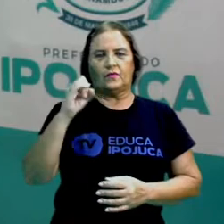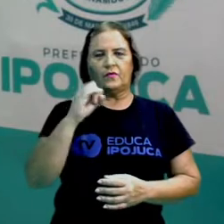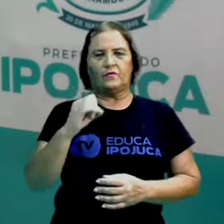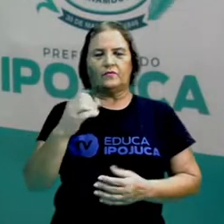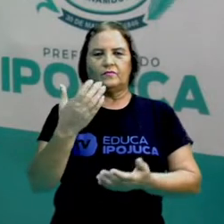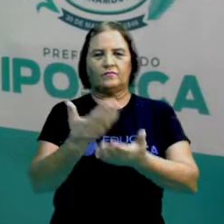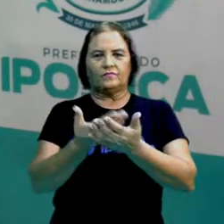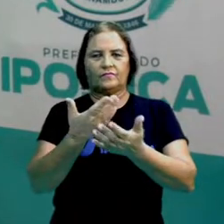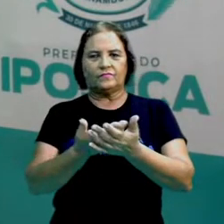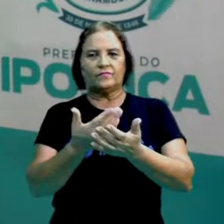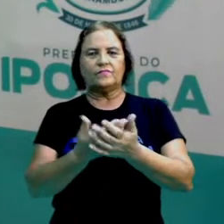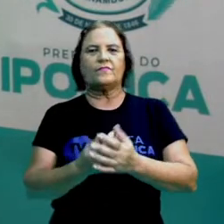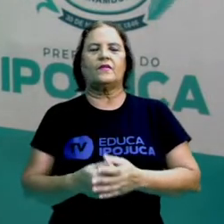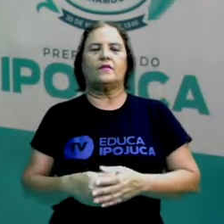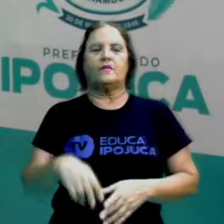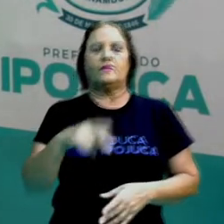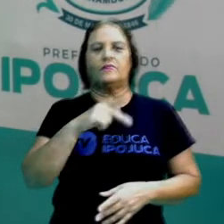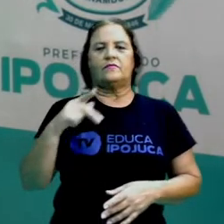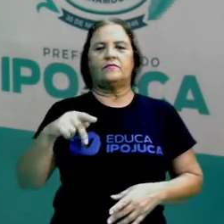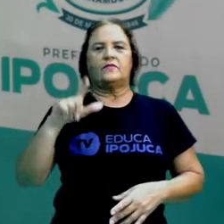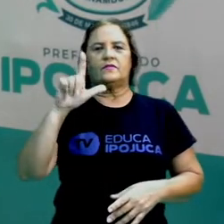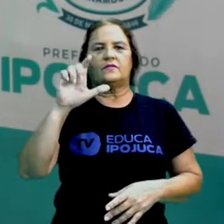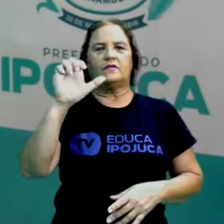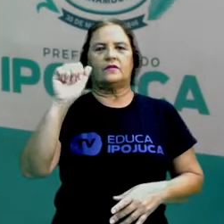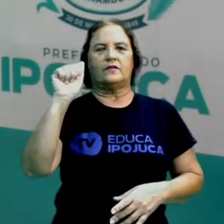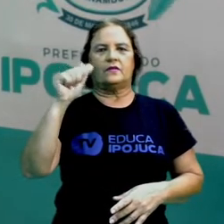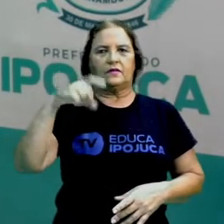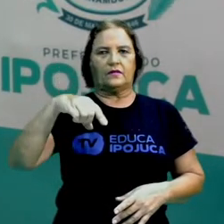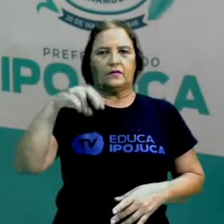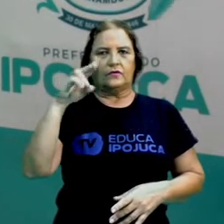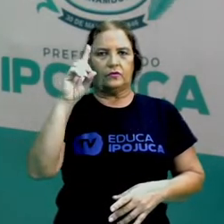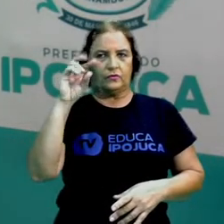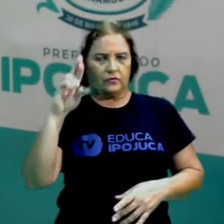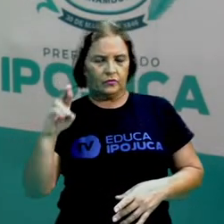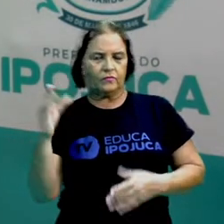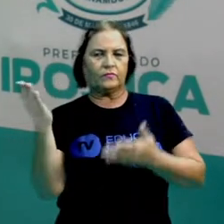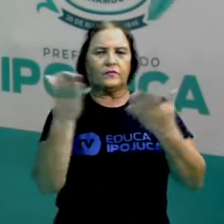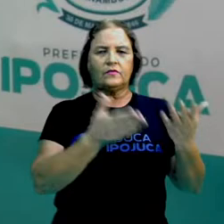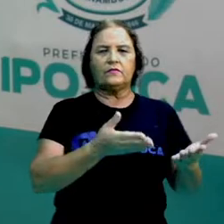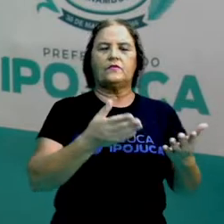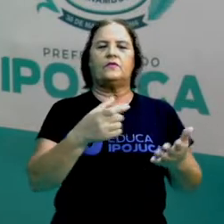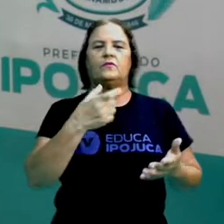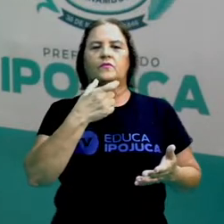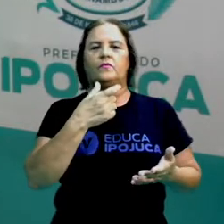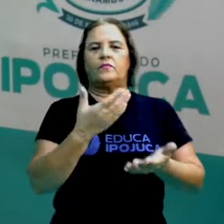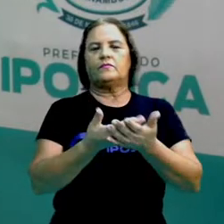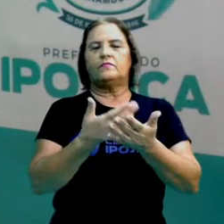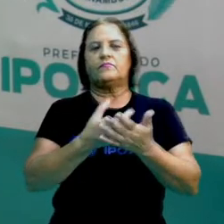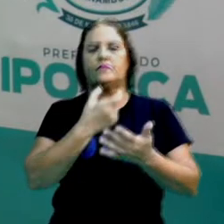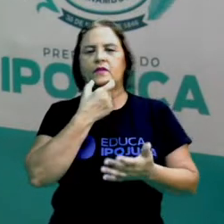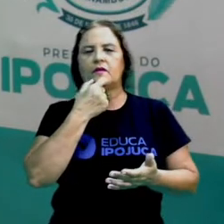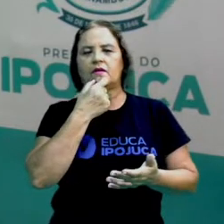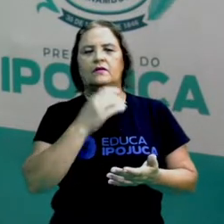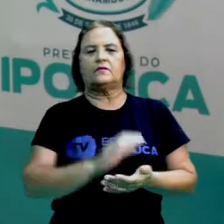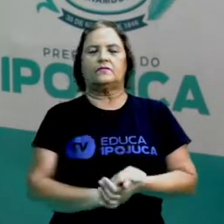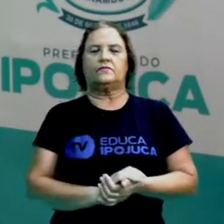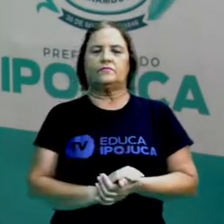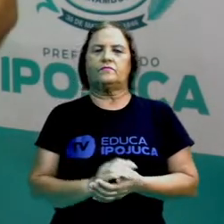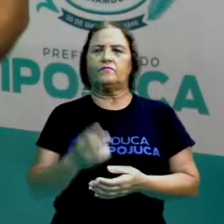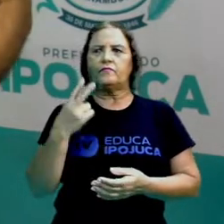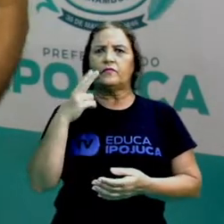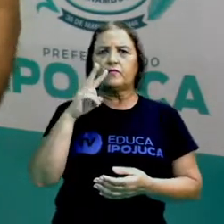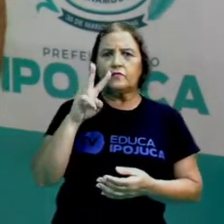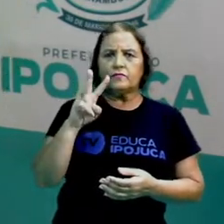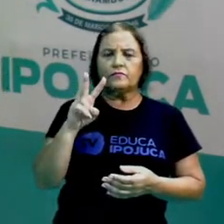Olá, estudantes! Aqui é o professor Leandro e sejam bem-vindos a mais uma aula de língua inglesa.-vindos! Vejam só!